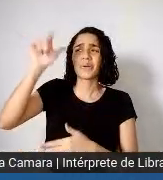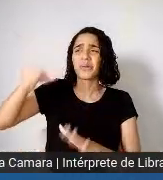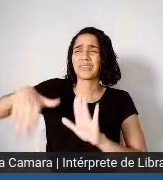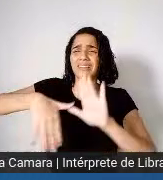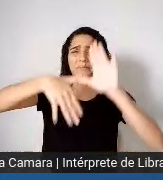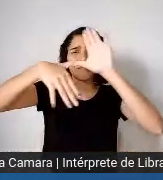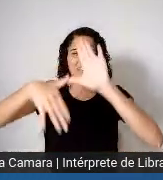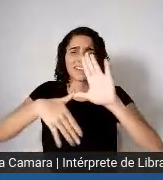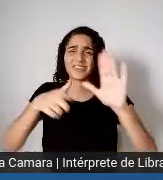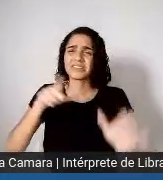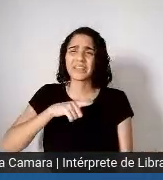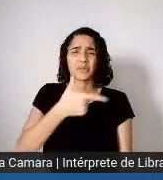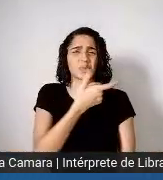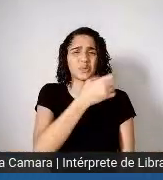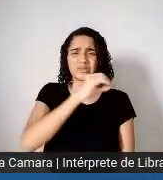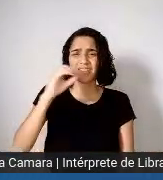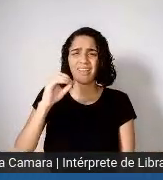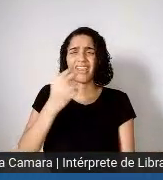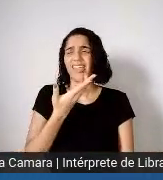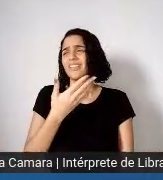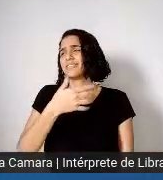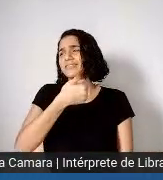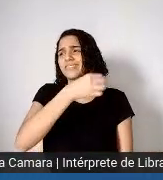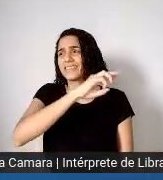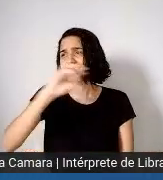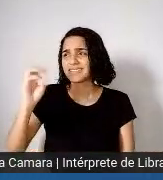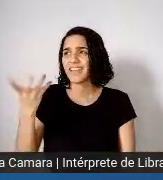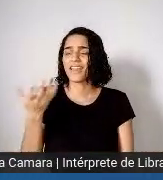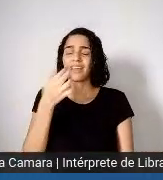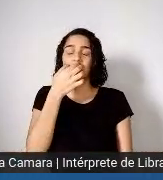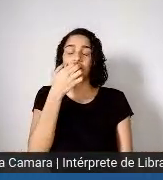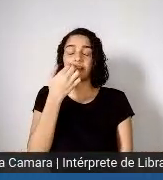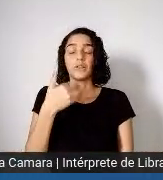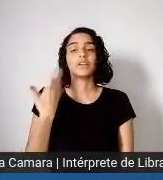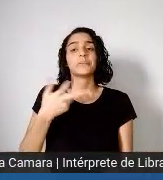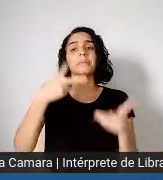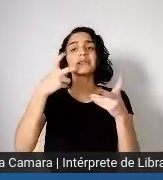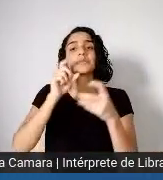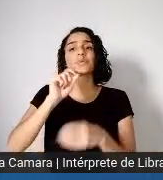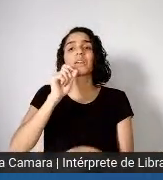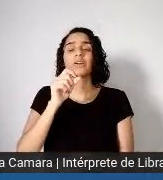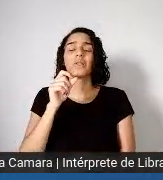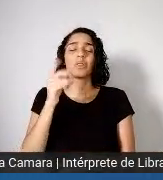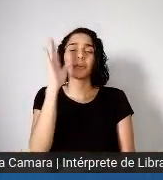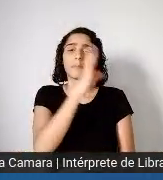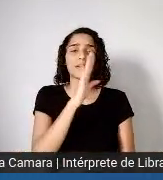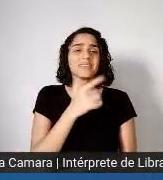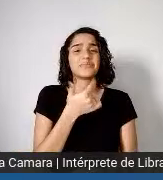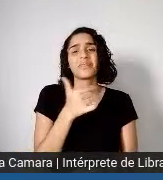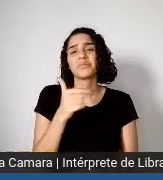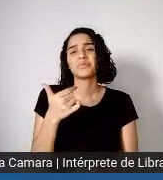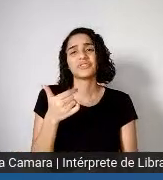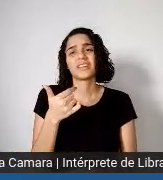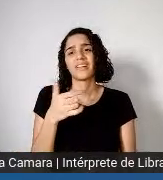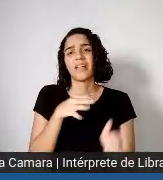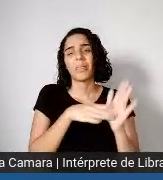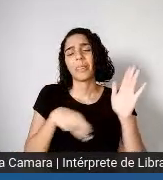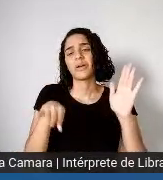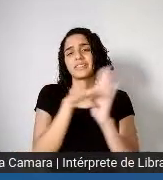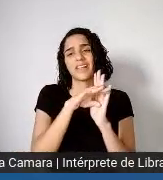nós no Brasil nunca priorizamos efetivamente a educação. Eu vou compartilhar aqui a minha tela